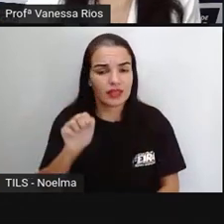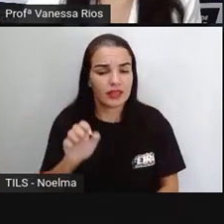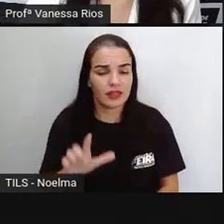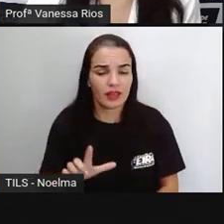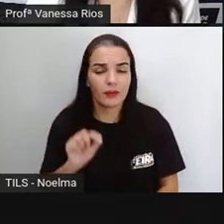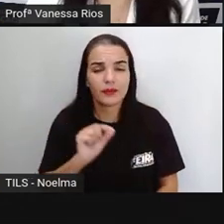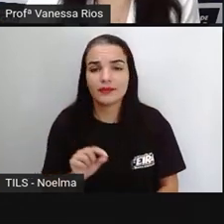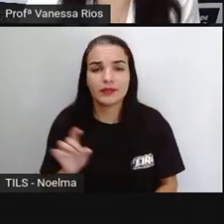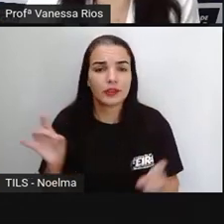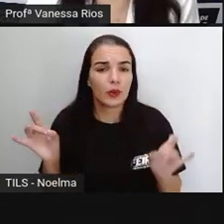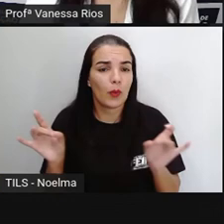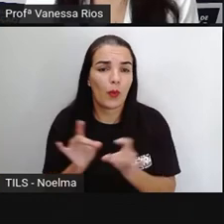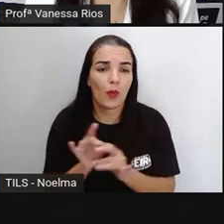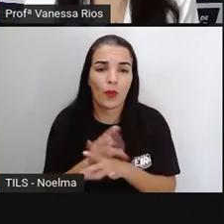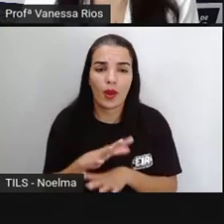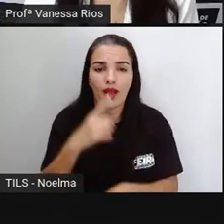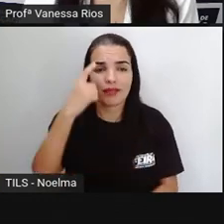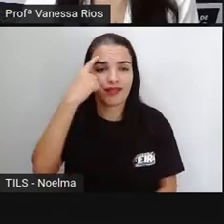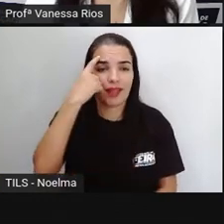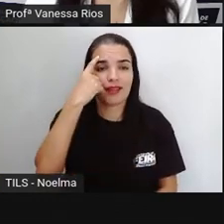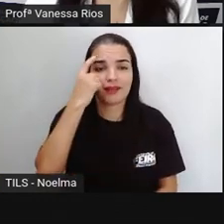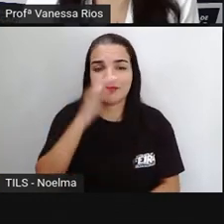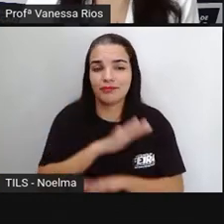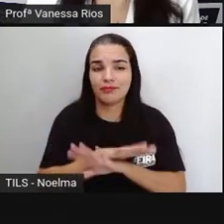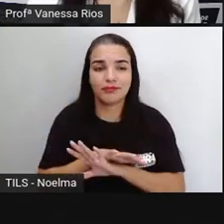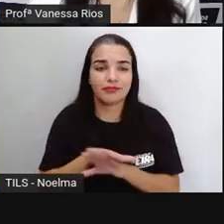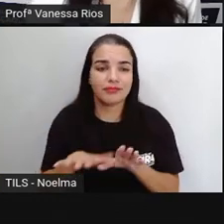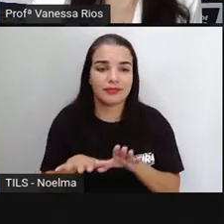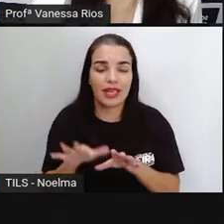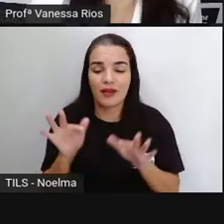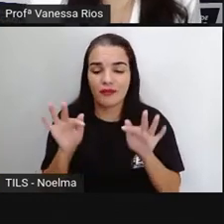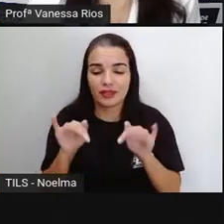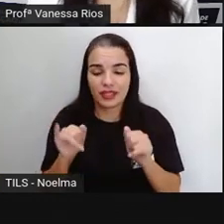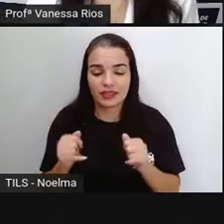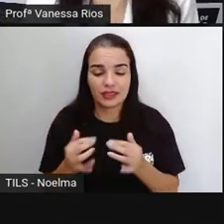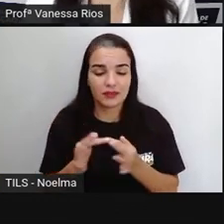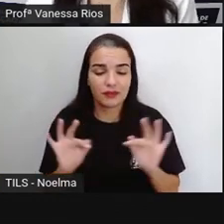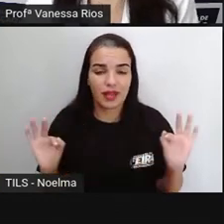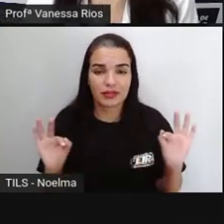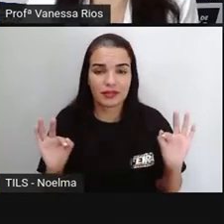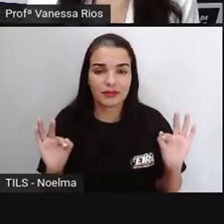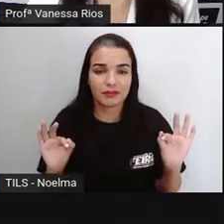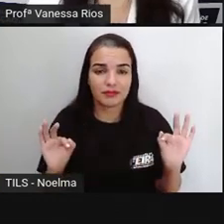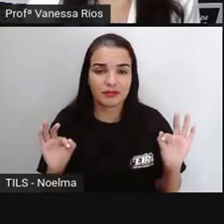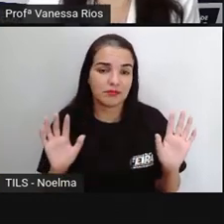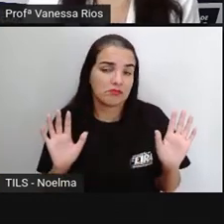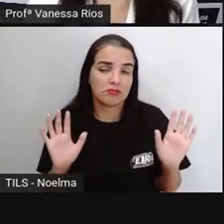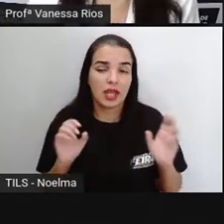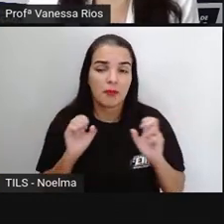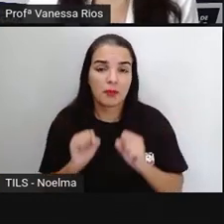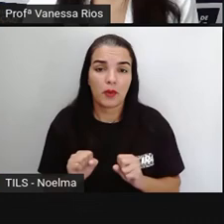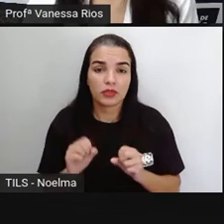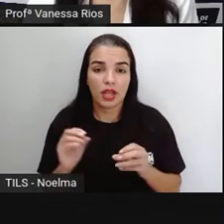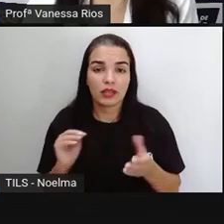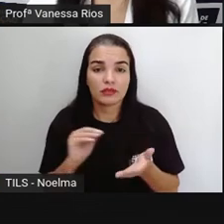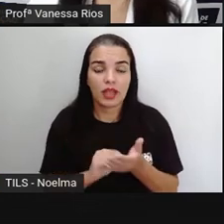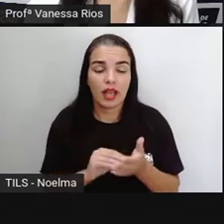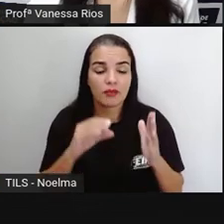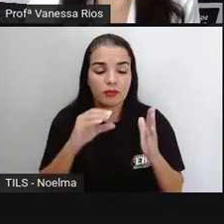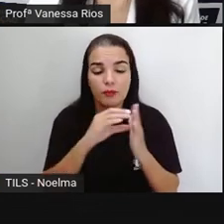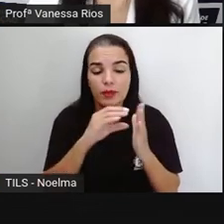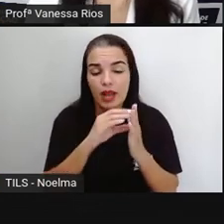então ele vai aparecer finalizando né uma frase que pode estar lá no meio do parágrafo né finalizando o